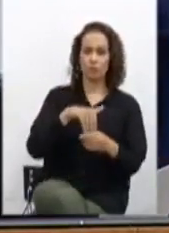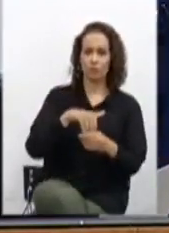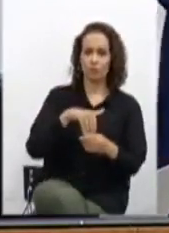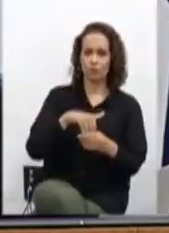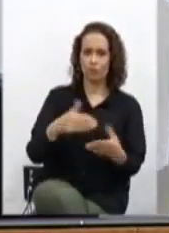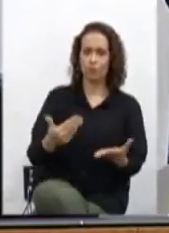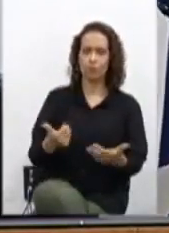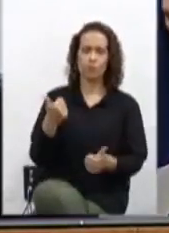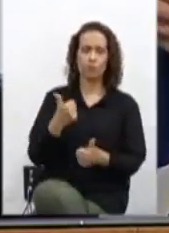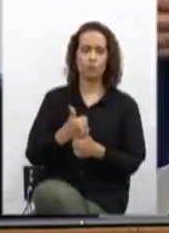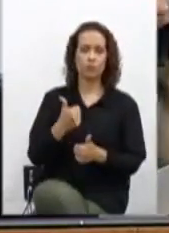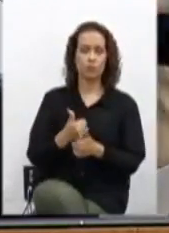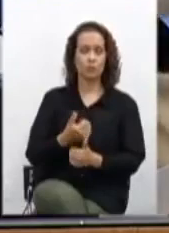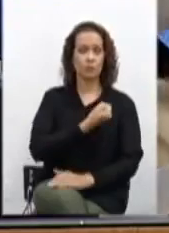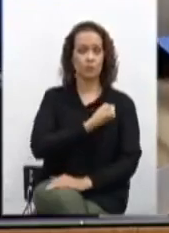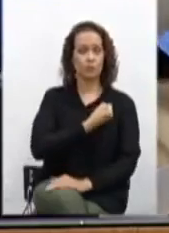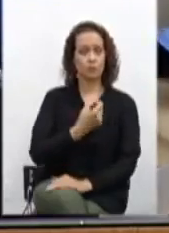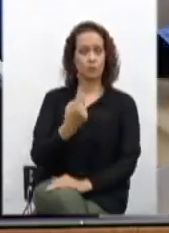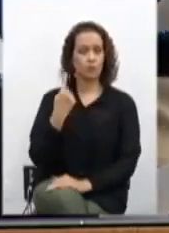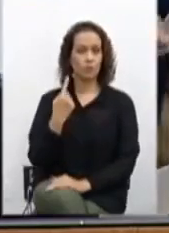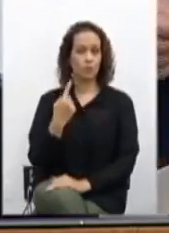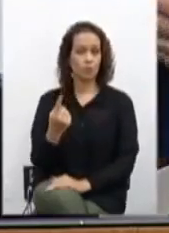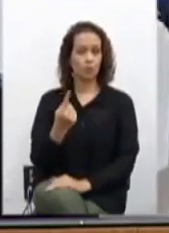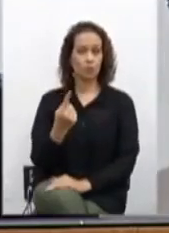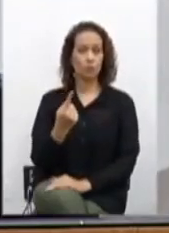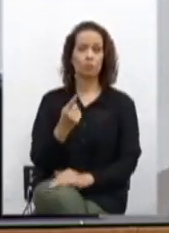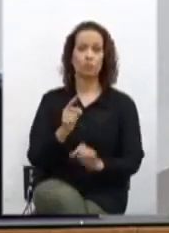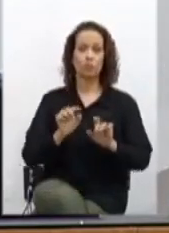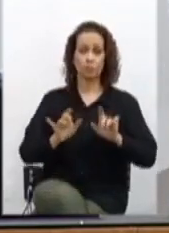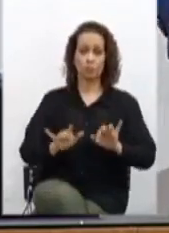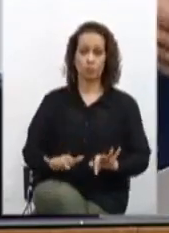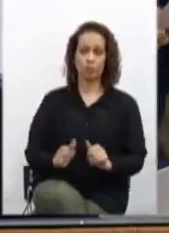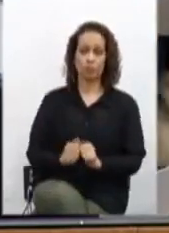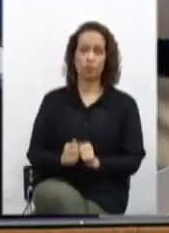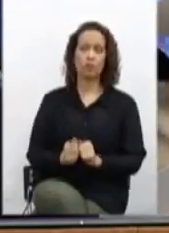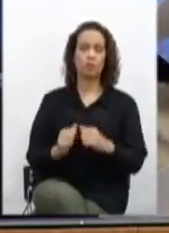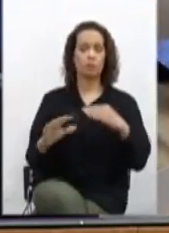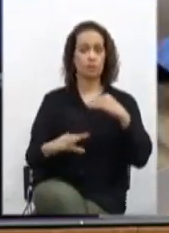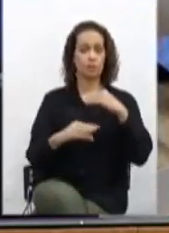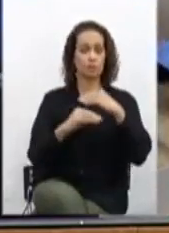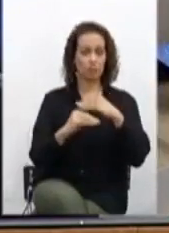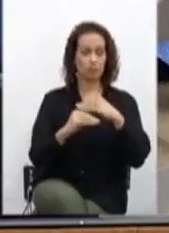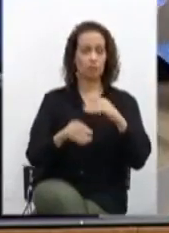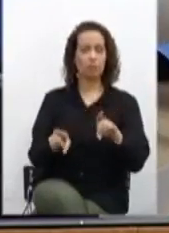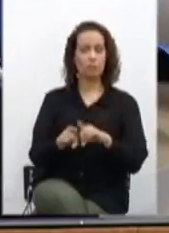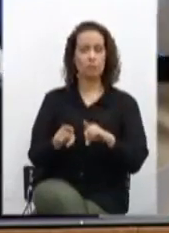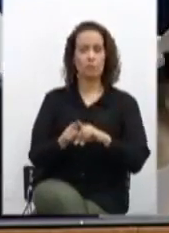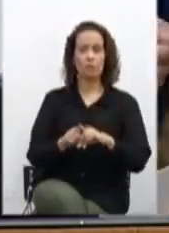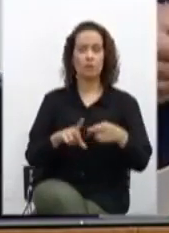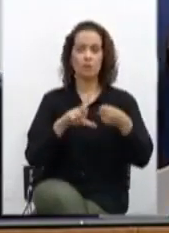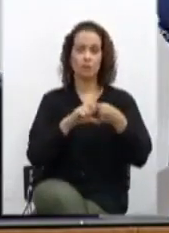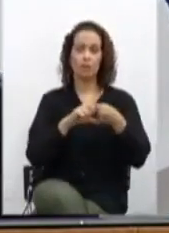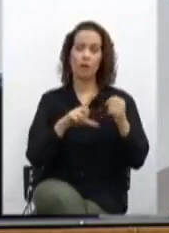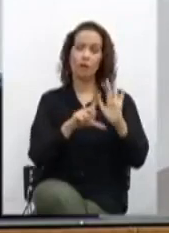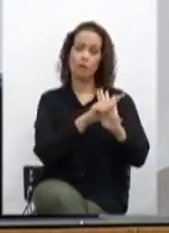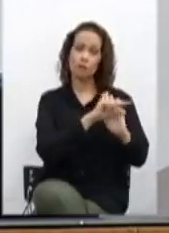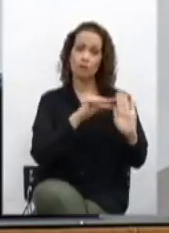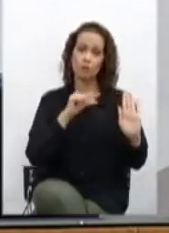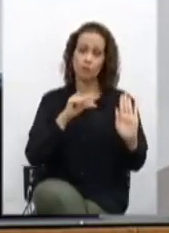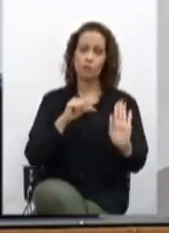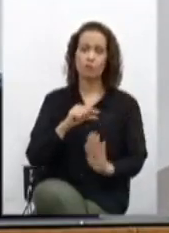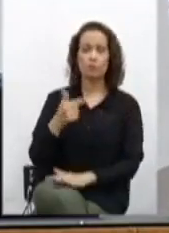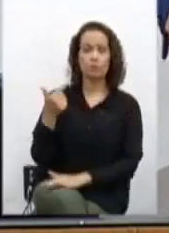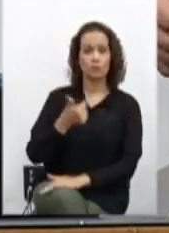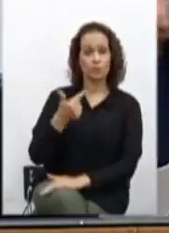do substitutivo nº 1, a seguir redigido. Acrescenta inciso ao artigo 2º da Lei nº